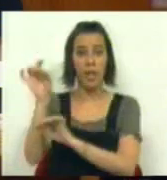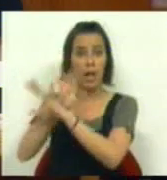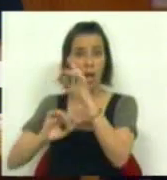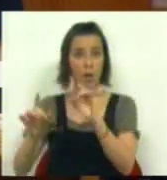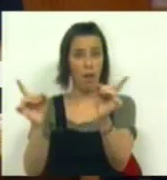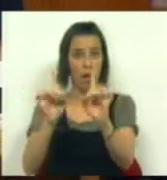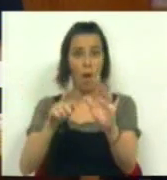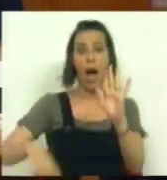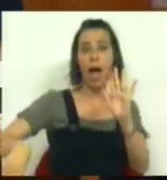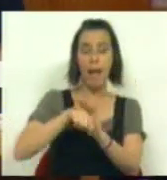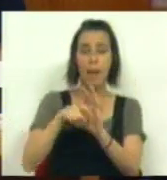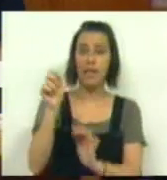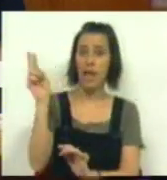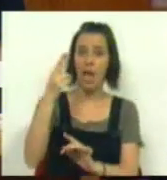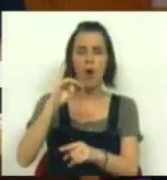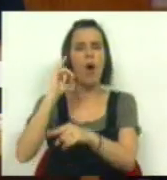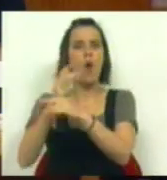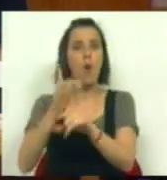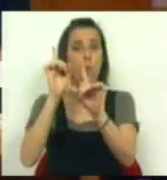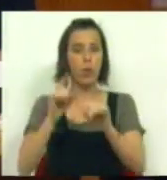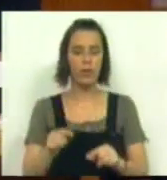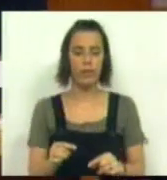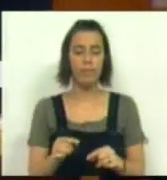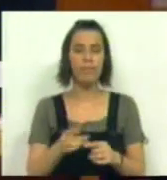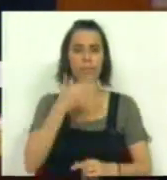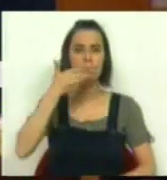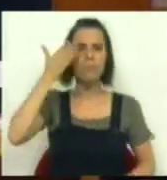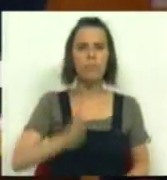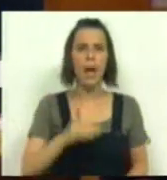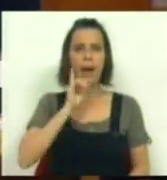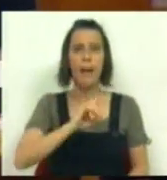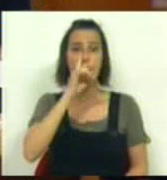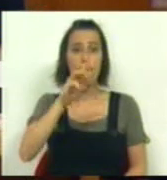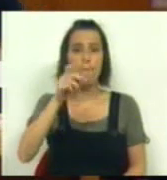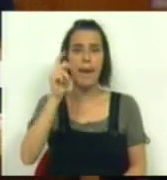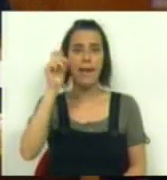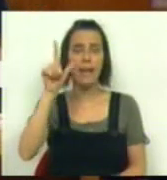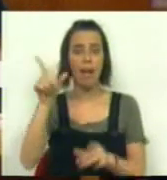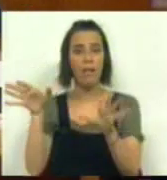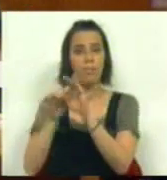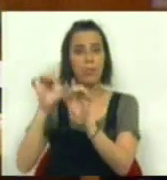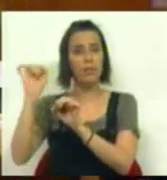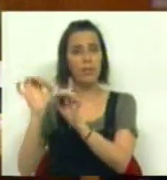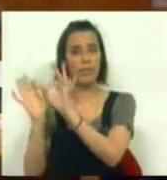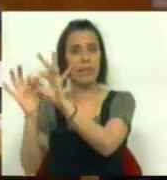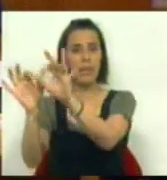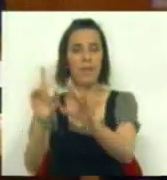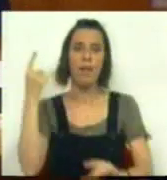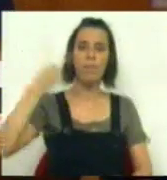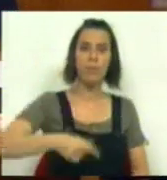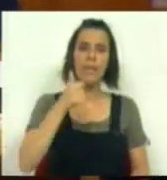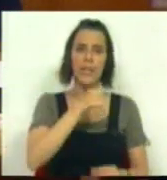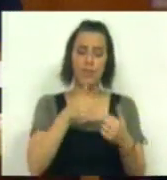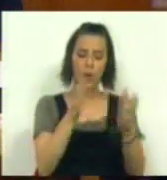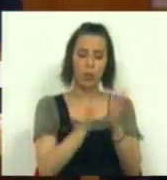euro. A ameaça ao euro é outra. É a intransigência de Merkel e dos seus clones ao impor o sacrifício